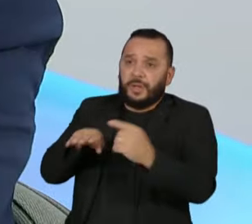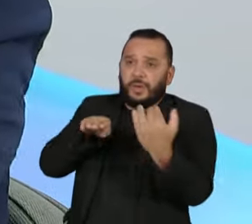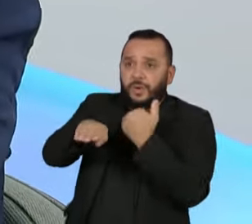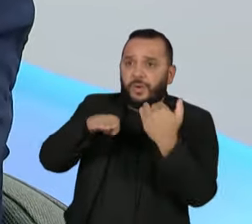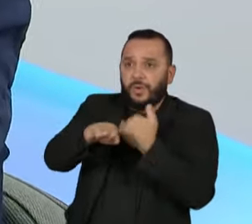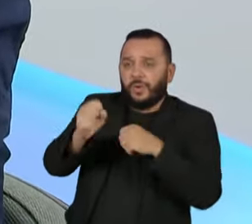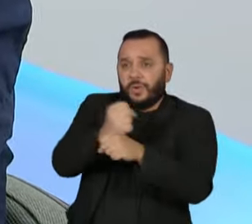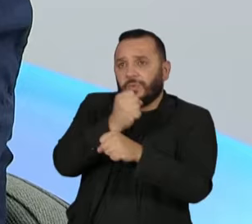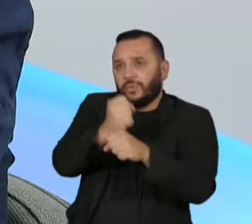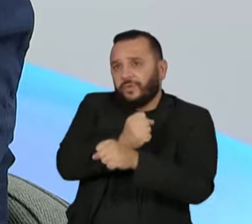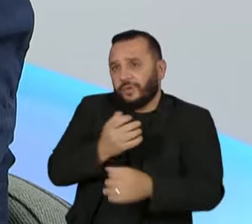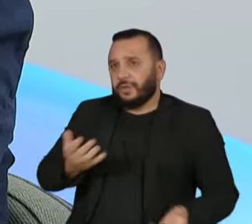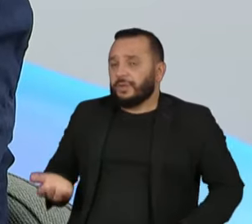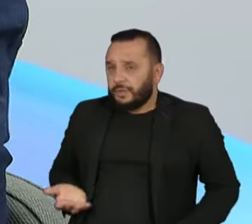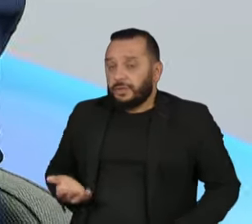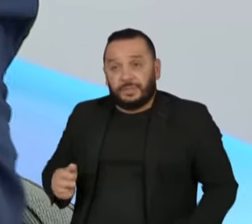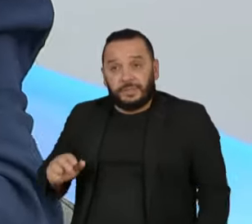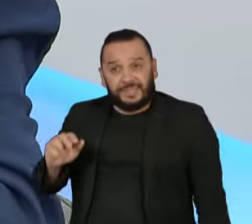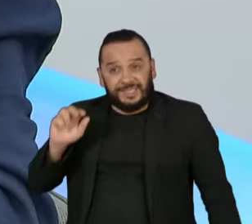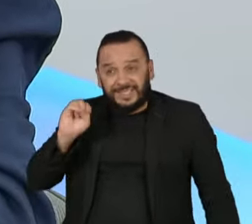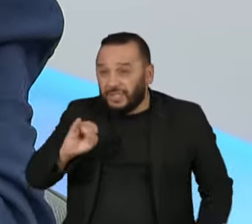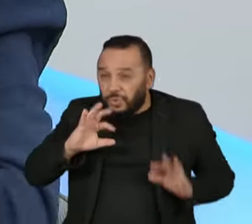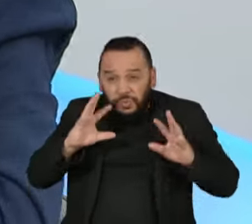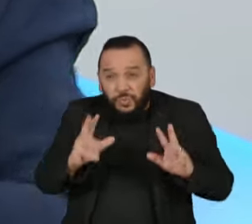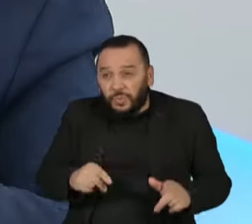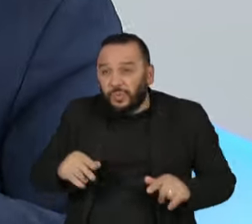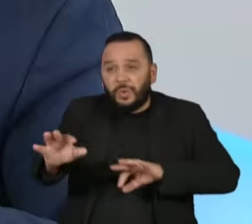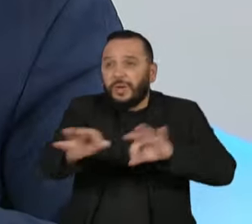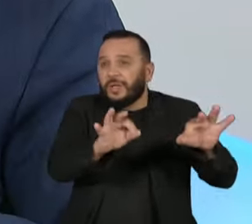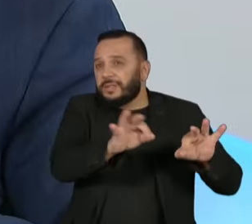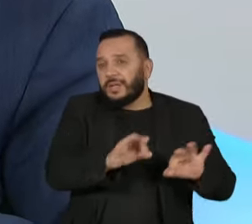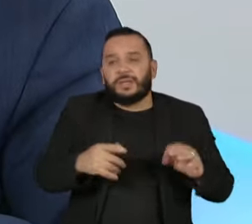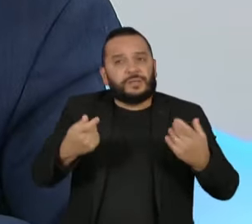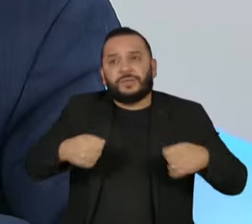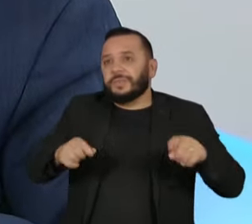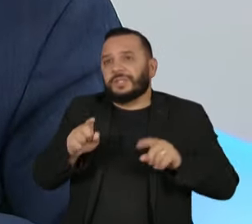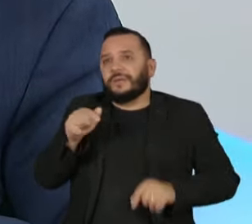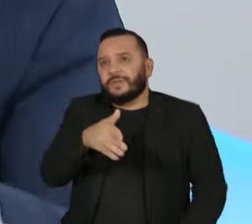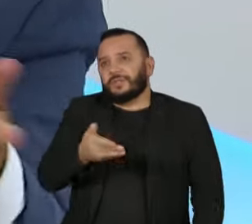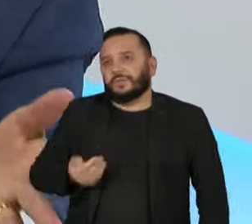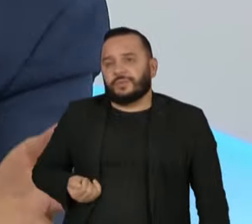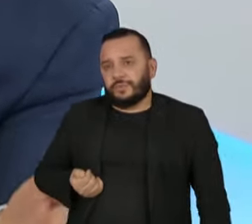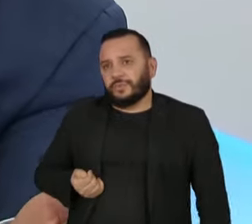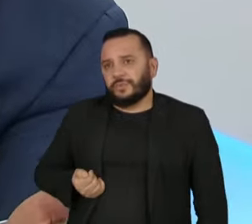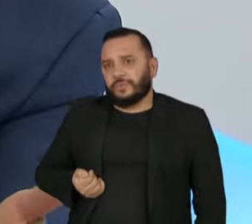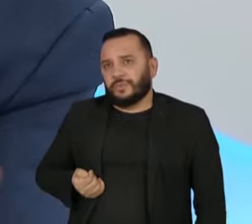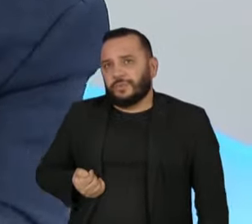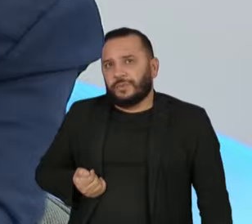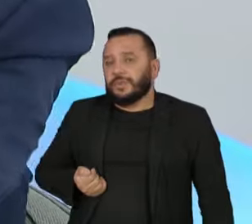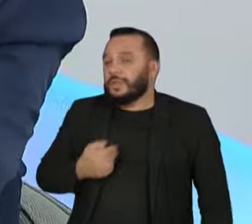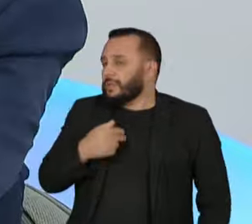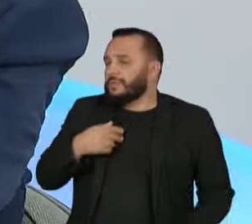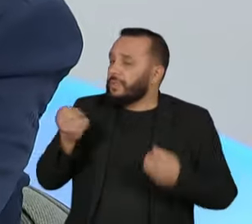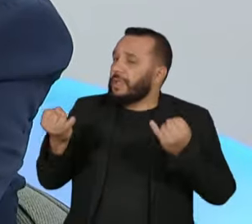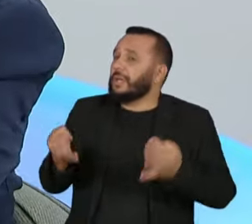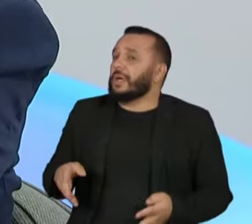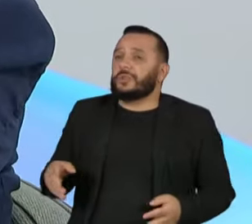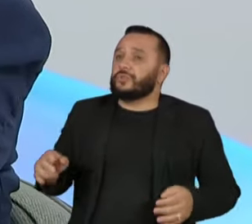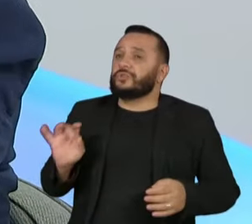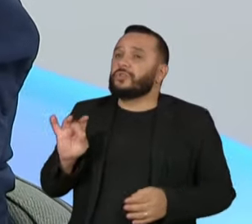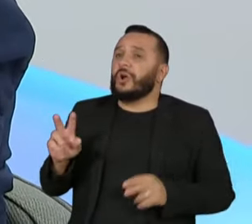Ou seja, se a gente tivesse tudo organizado, não precisava disso. Talvez a estivesse falando aqui apenas